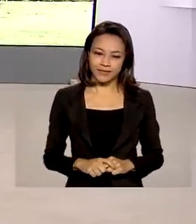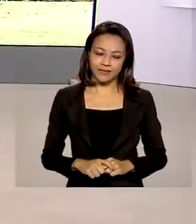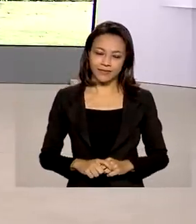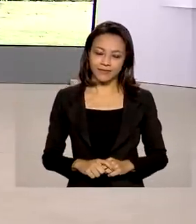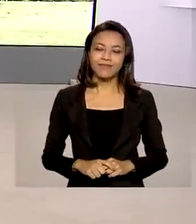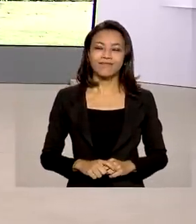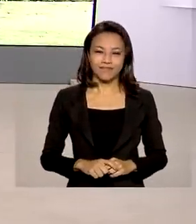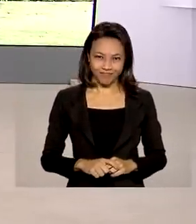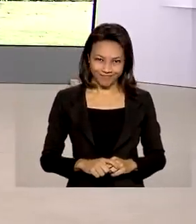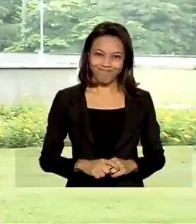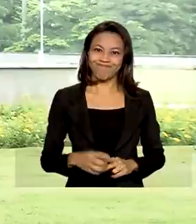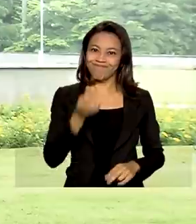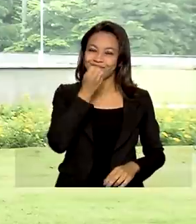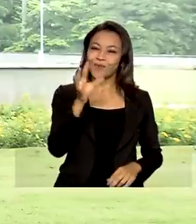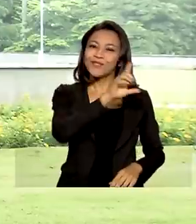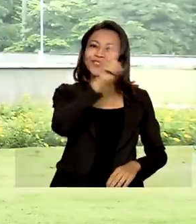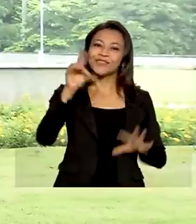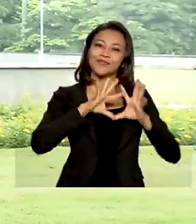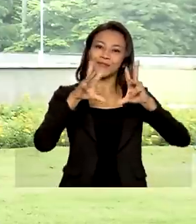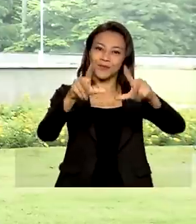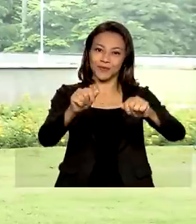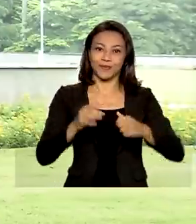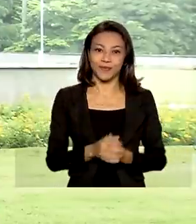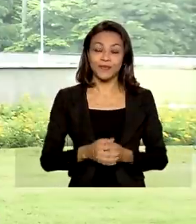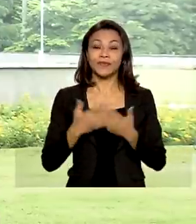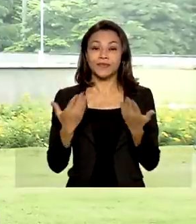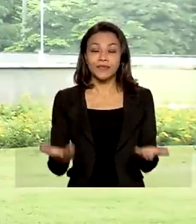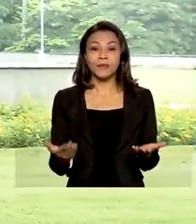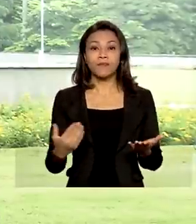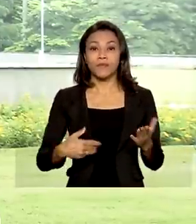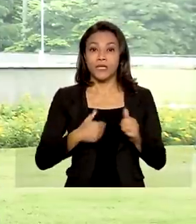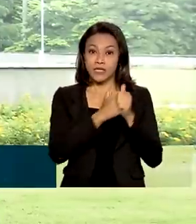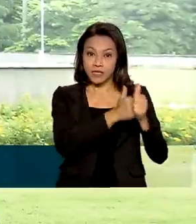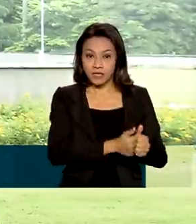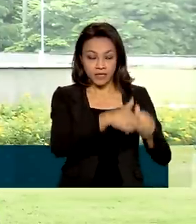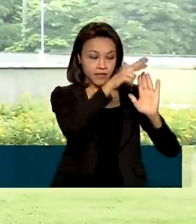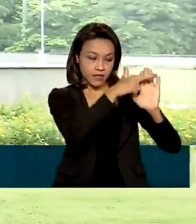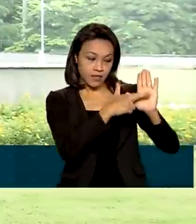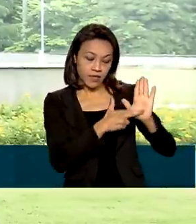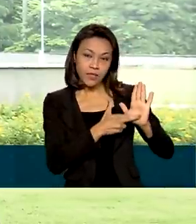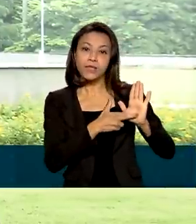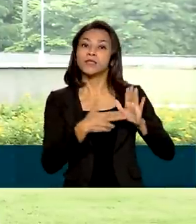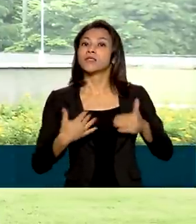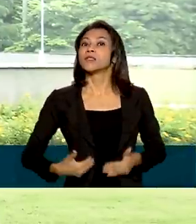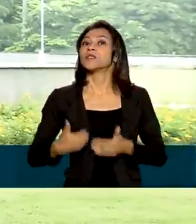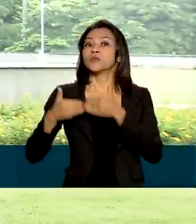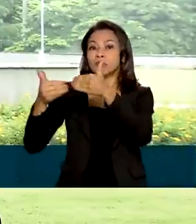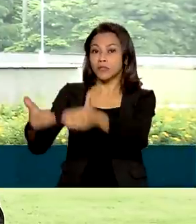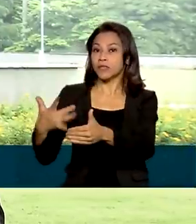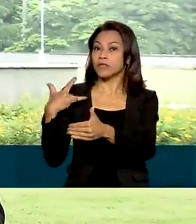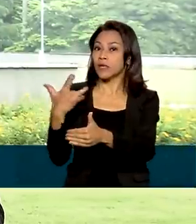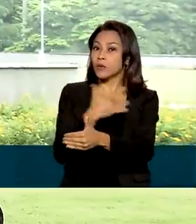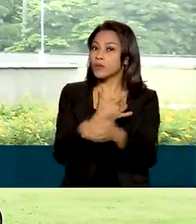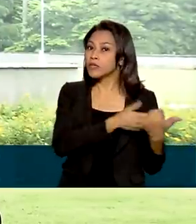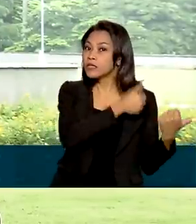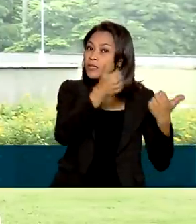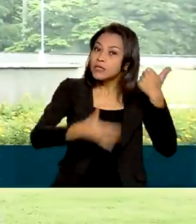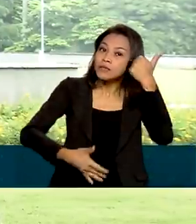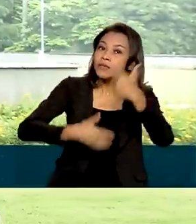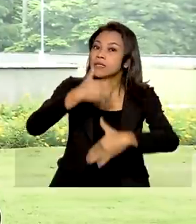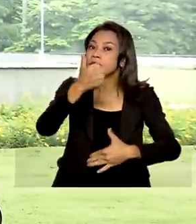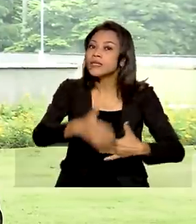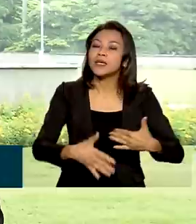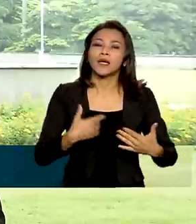Bom dia, Renata. Bom dia a todos. Olha, de acordo com a nota técnica do Ministério, que traz as orientações, é recomendado que